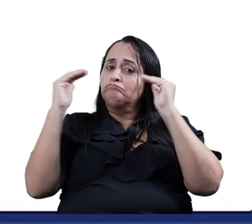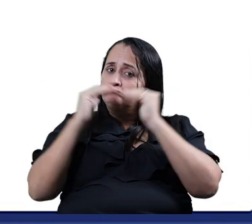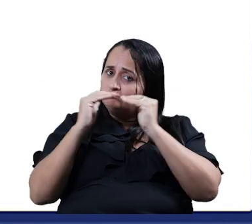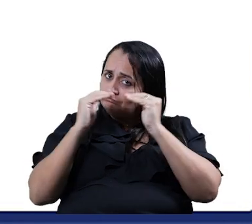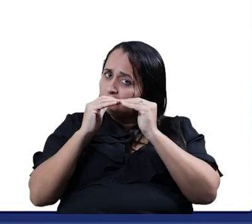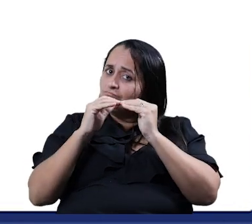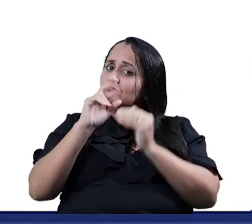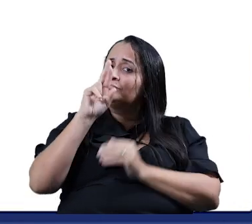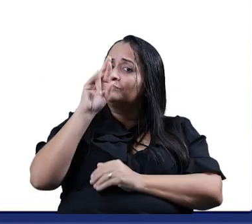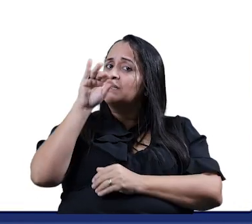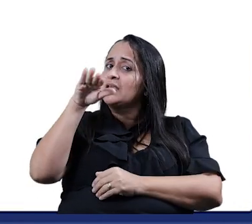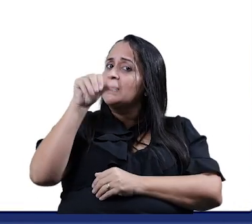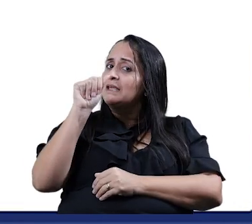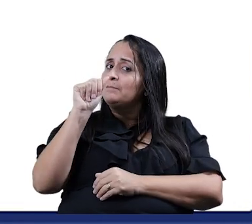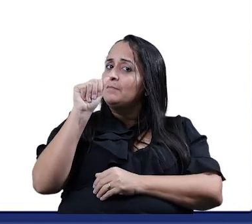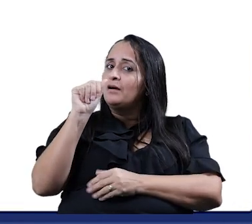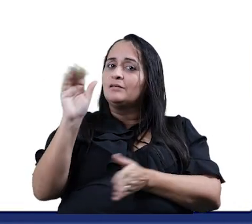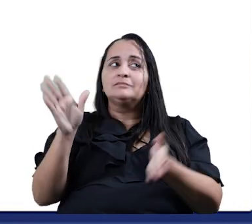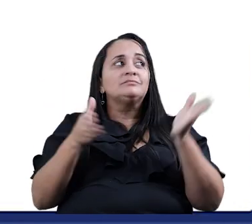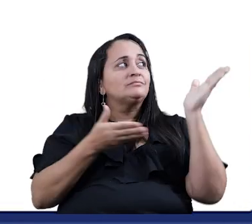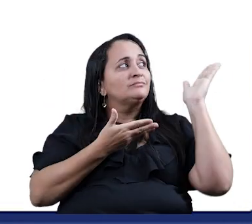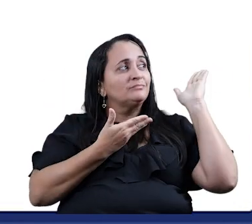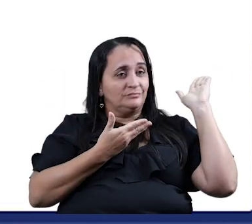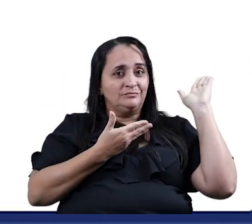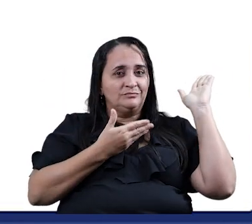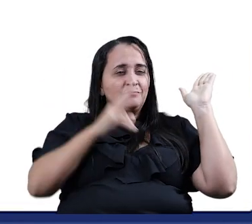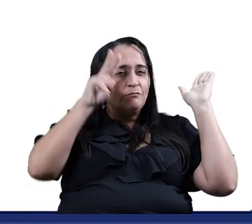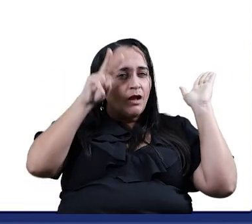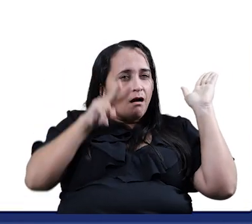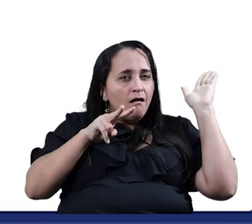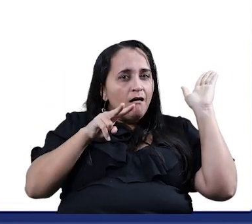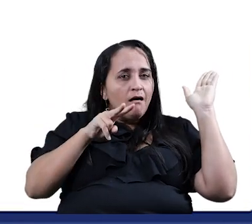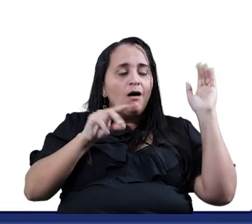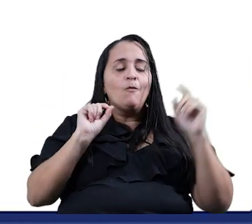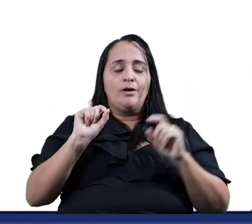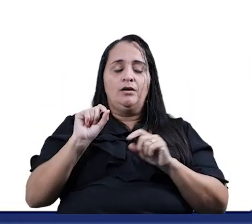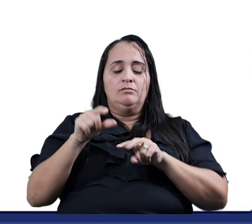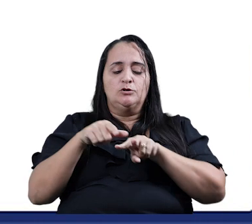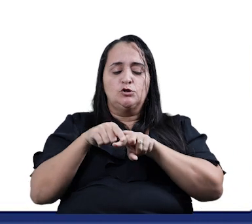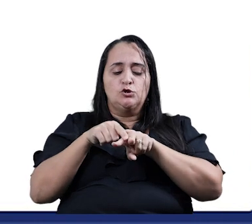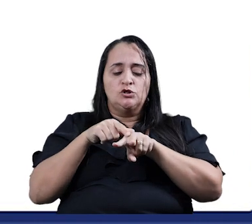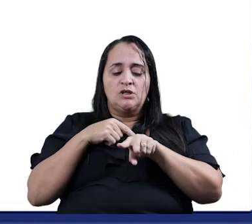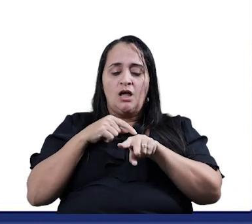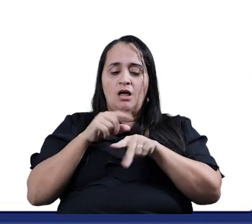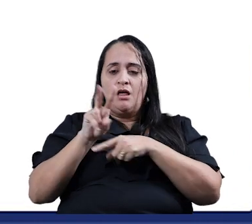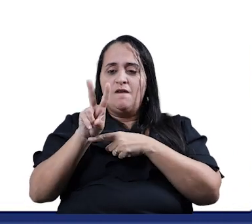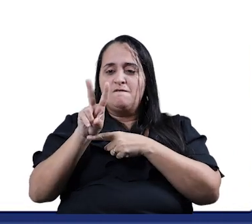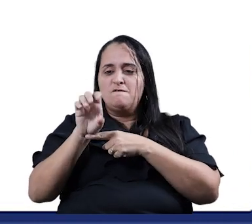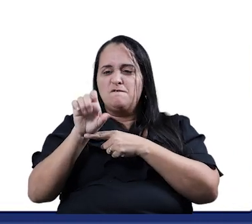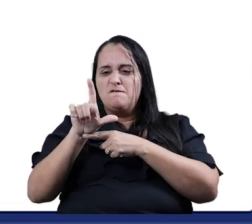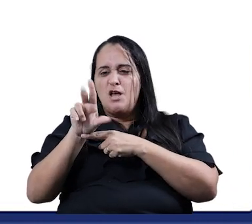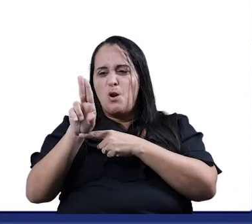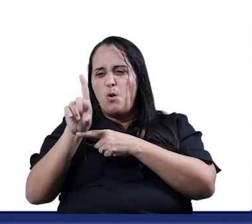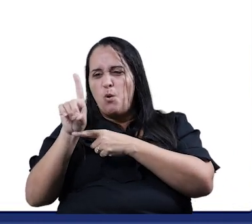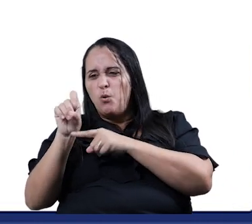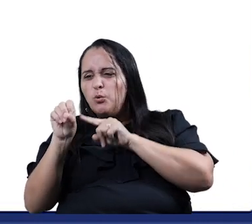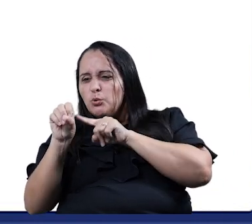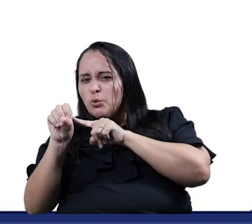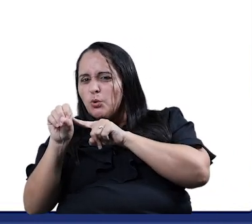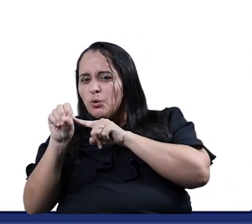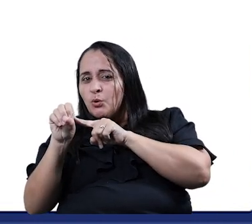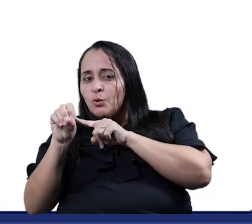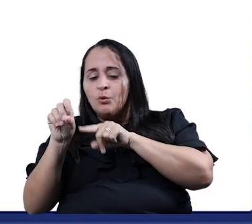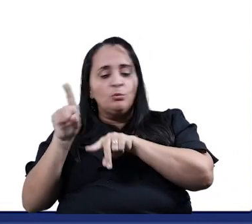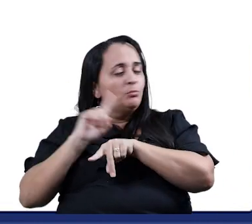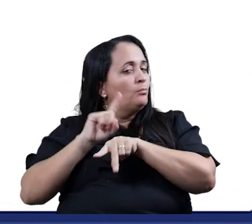A barata diz que tem um chinelo de veludo É mentira da barata, ela tem o pé